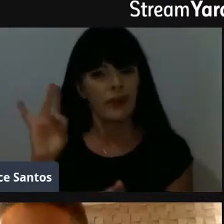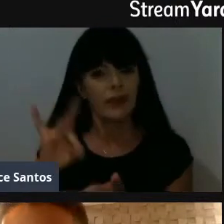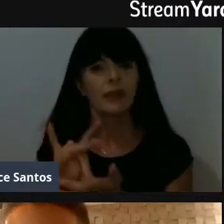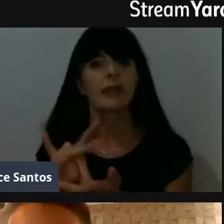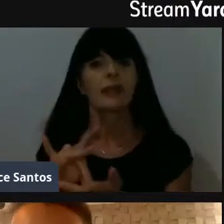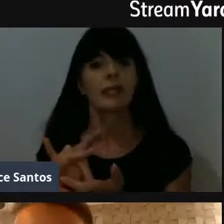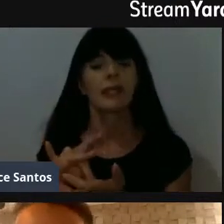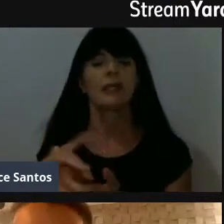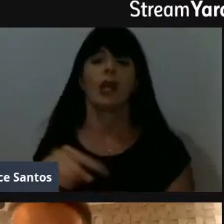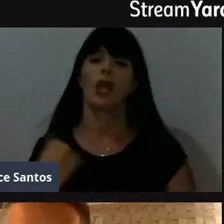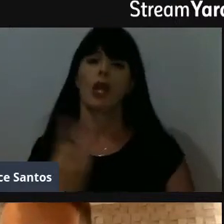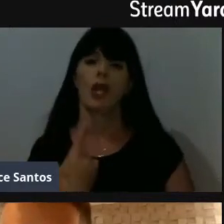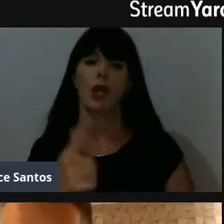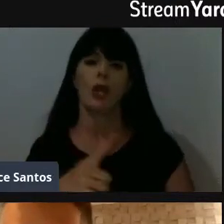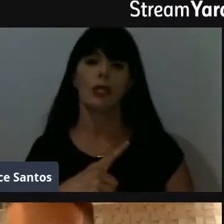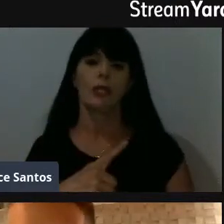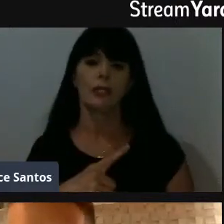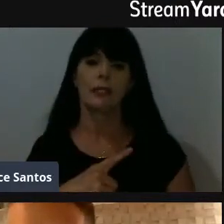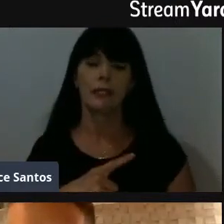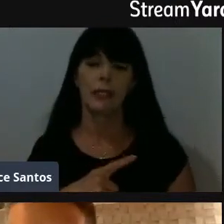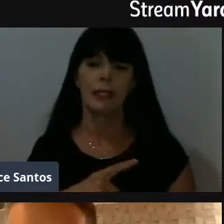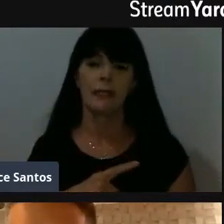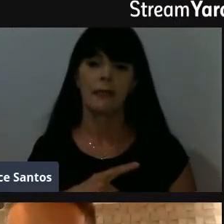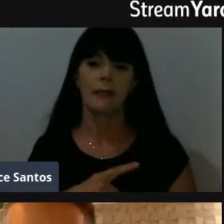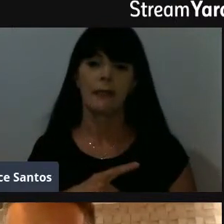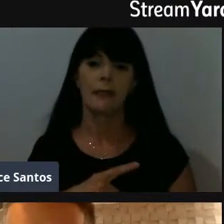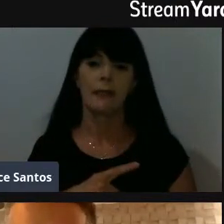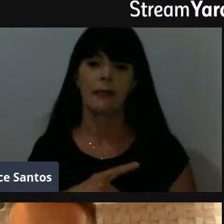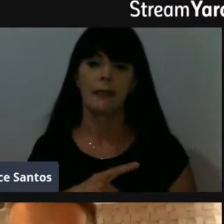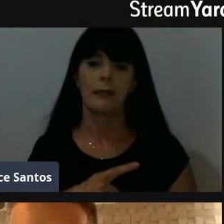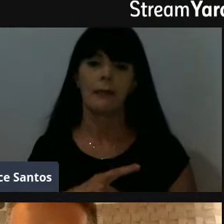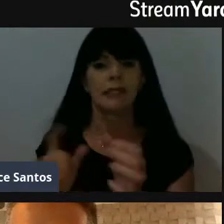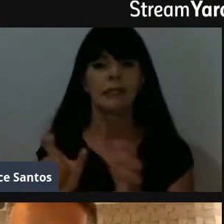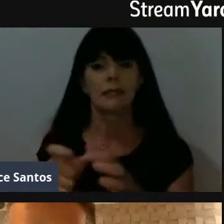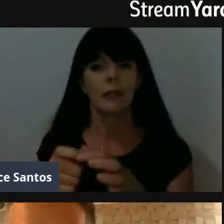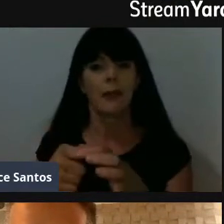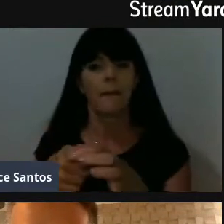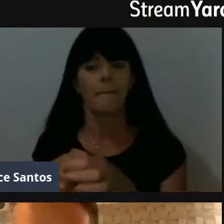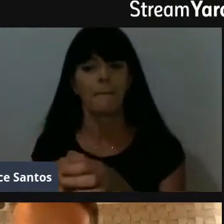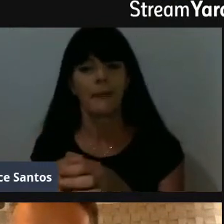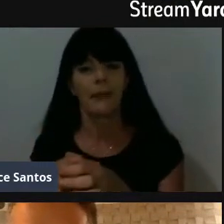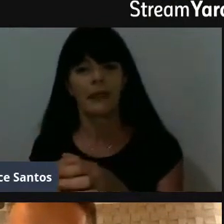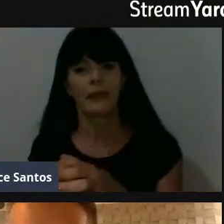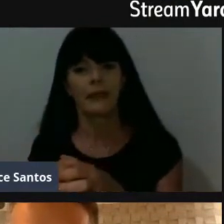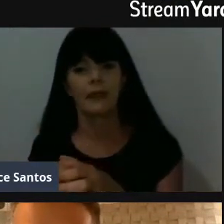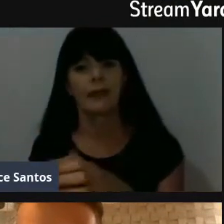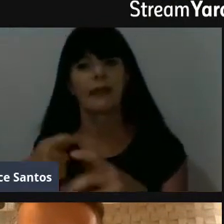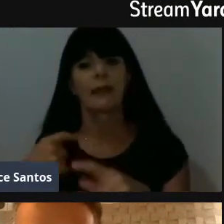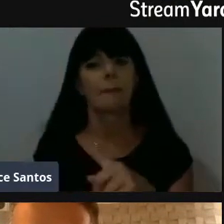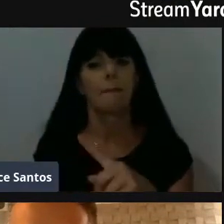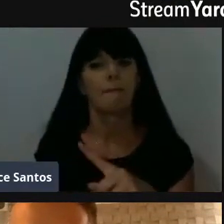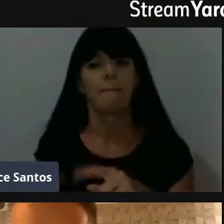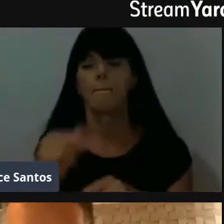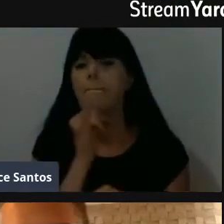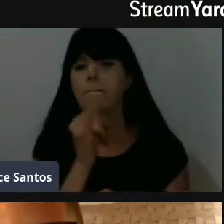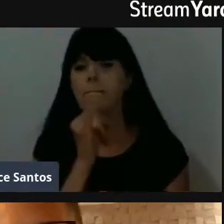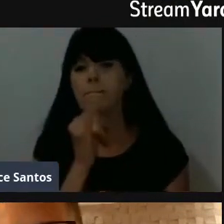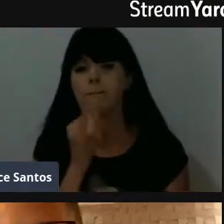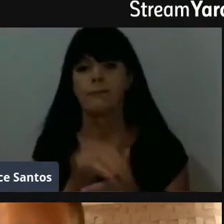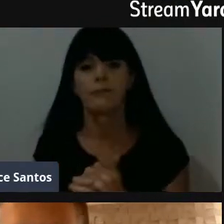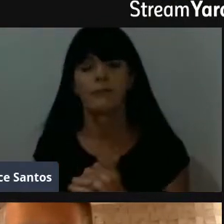verdade, a gente tem, mesmo sendo aqui uma cidade pequena, a gente tem uma diversidade grande de